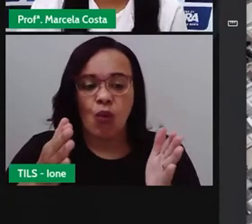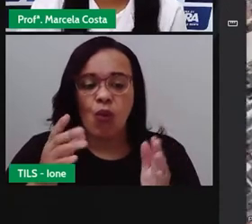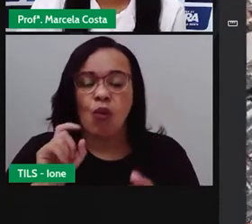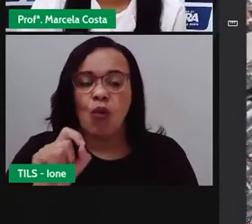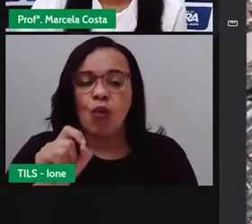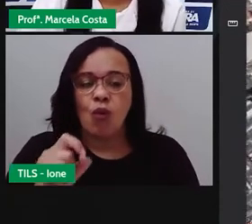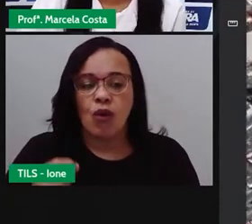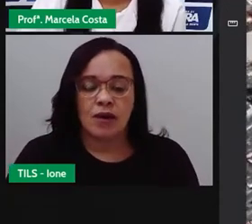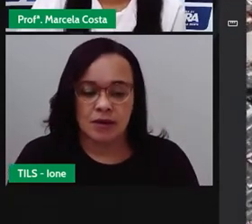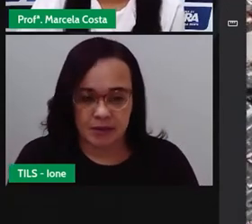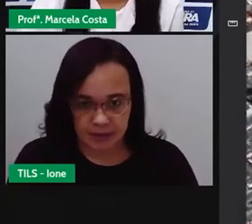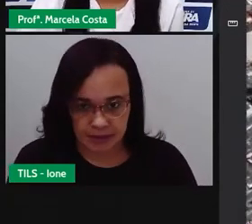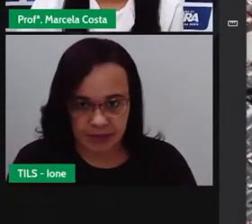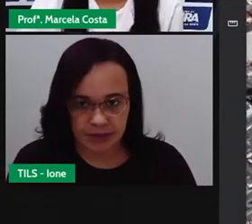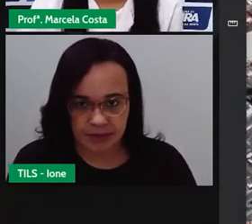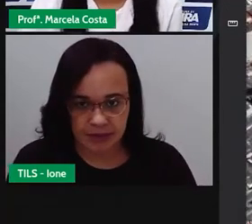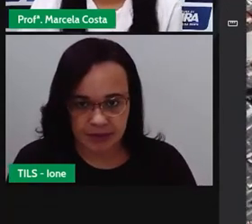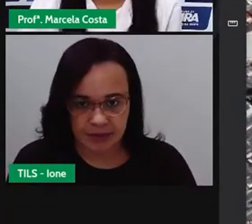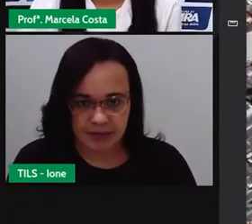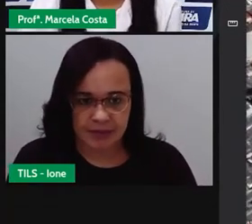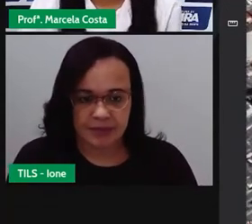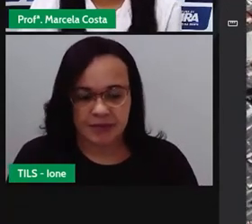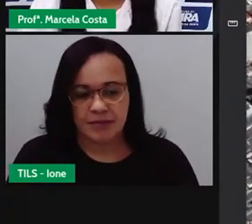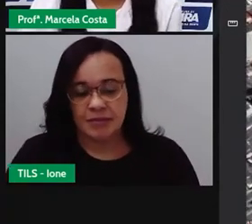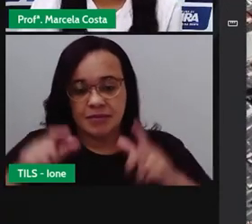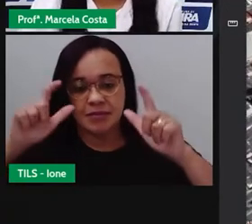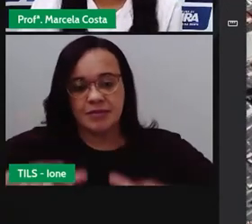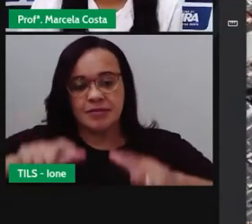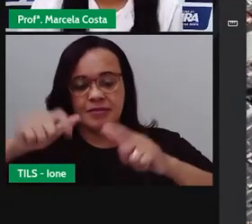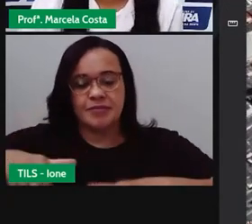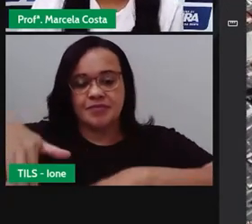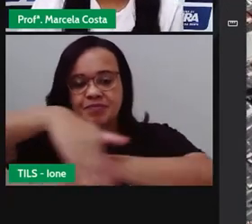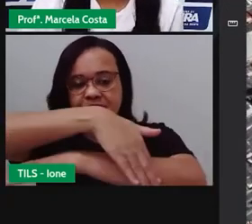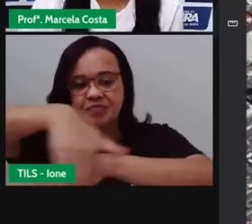vendo? Então, a gente passa pelo Mercado de Arte Popular,